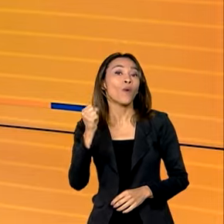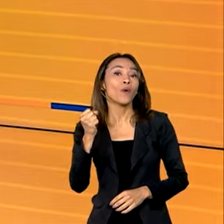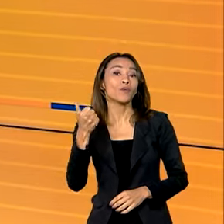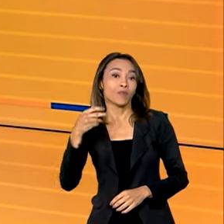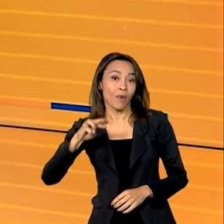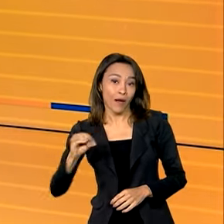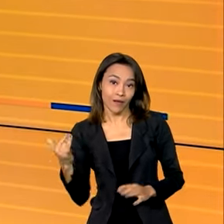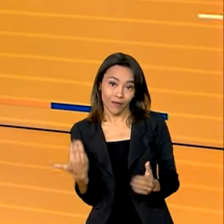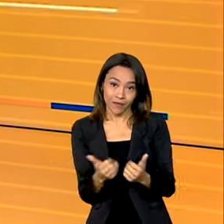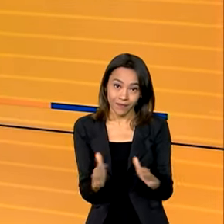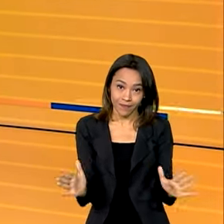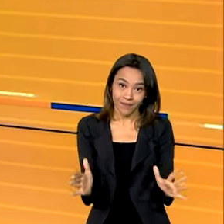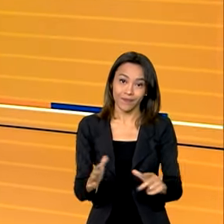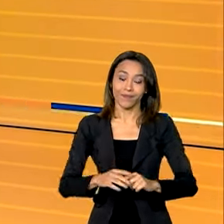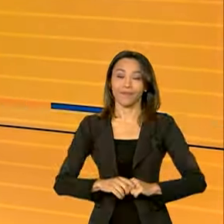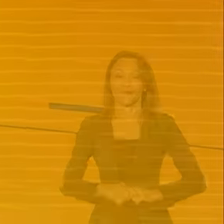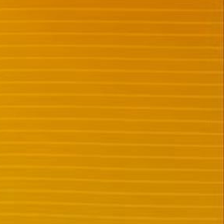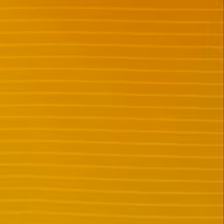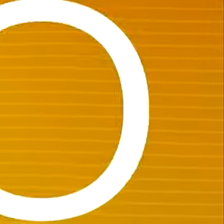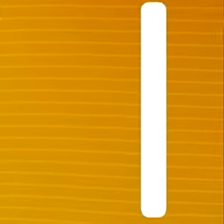Brasil em Dia começa agora.